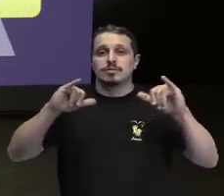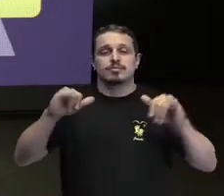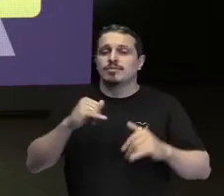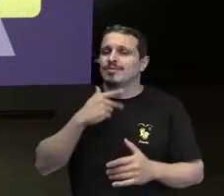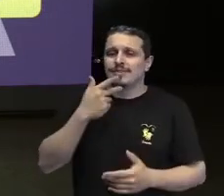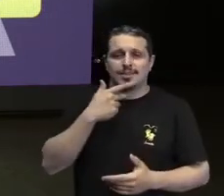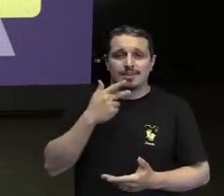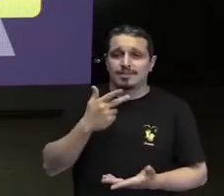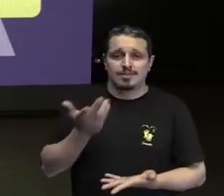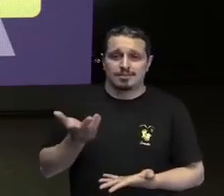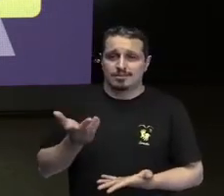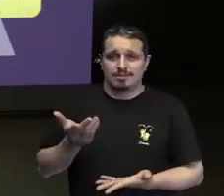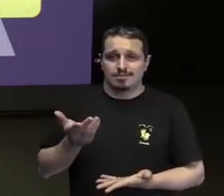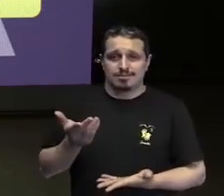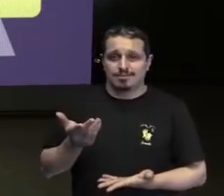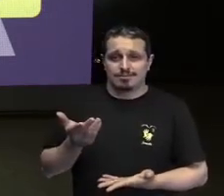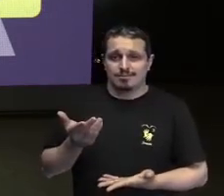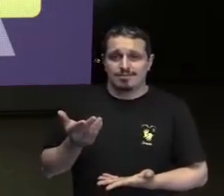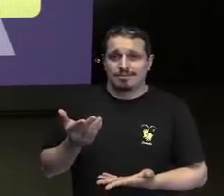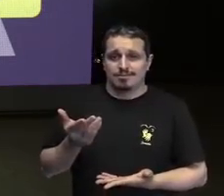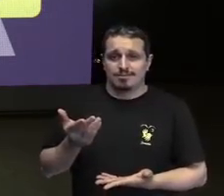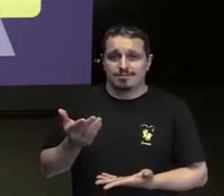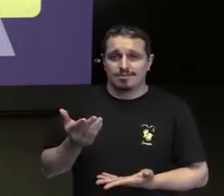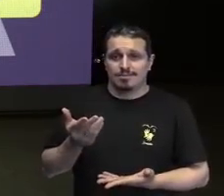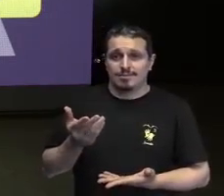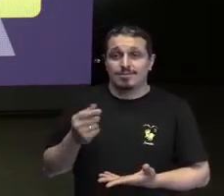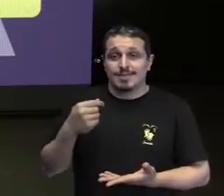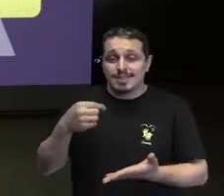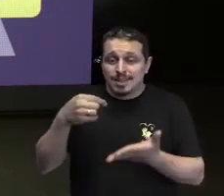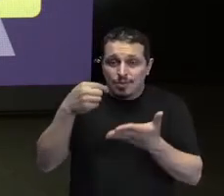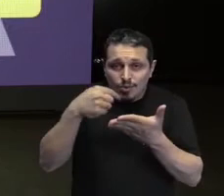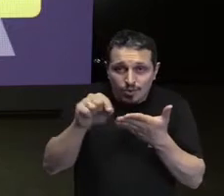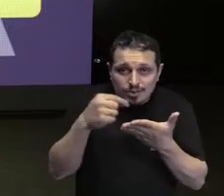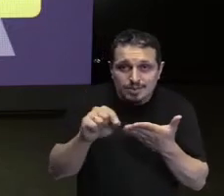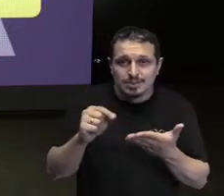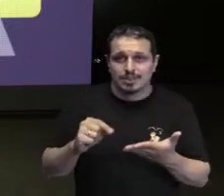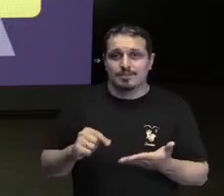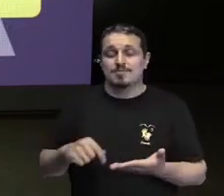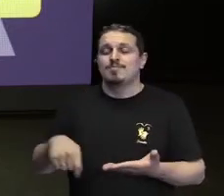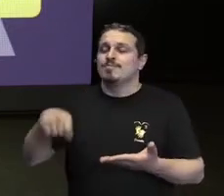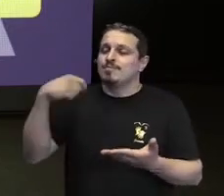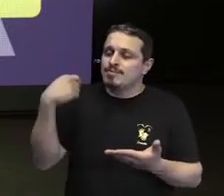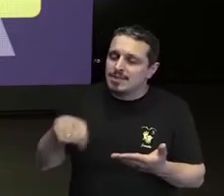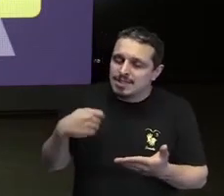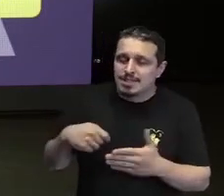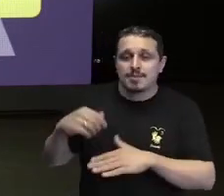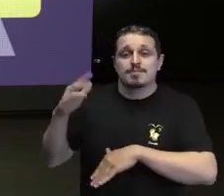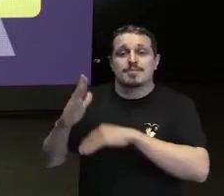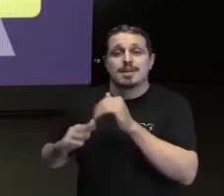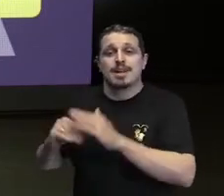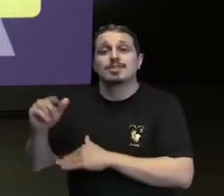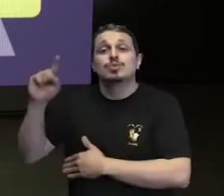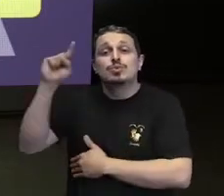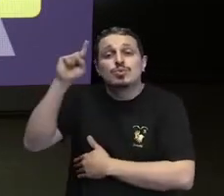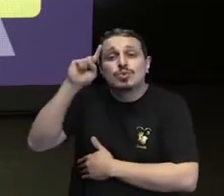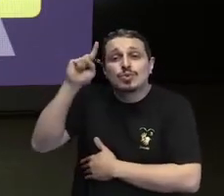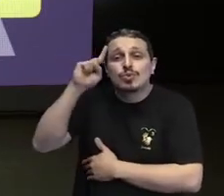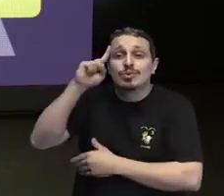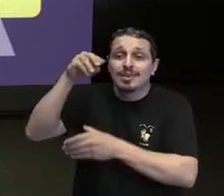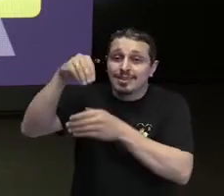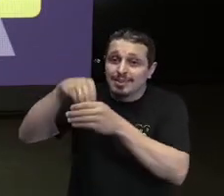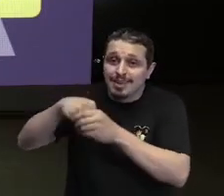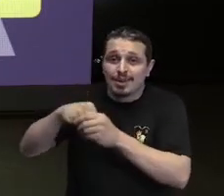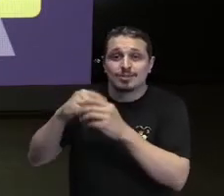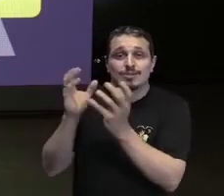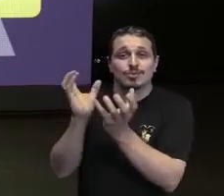posicionamento conceitual ele tem que ser praticado no dia a dia das equipes e assim como as pessoas são diversas